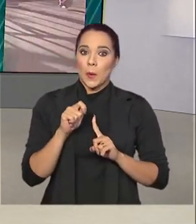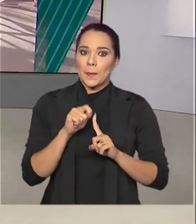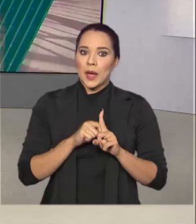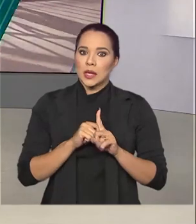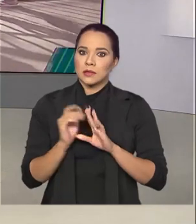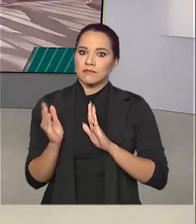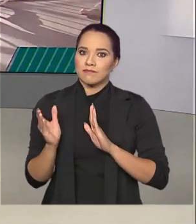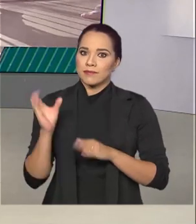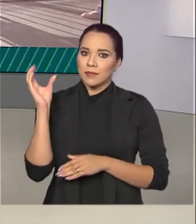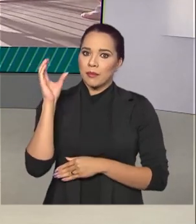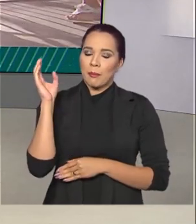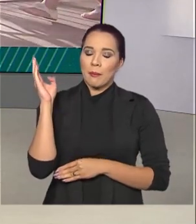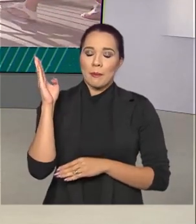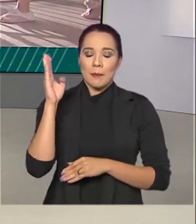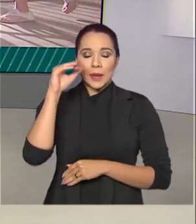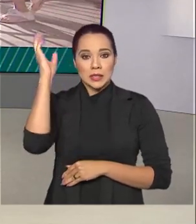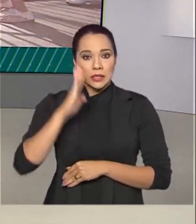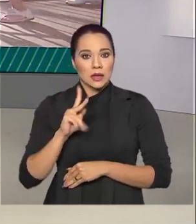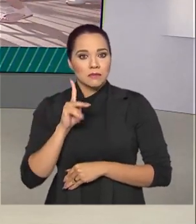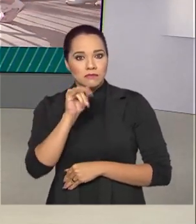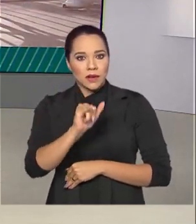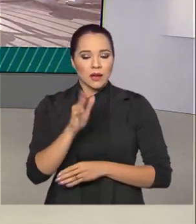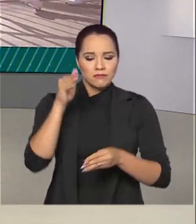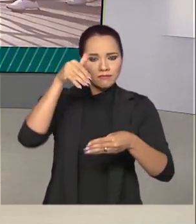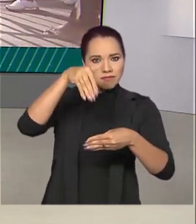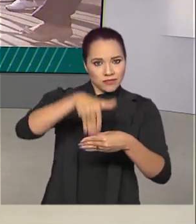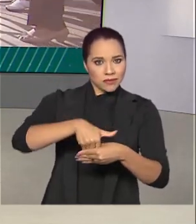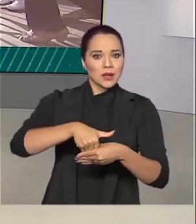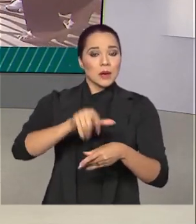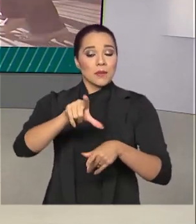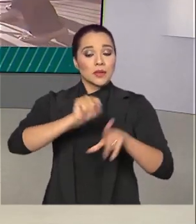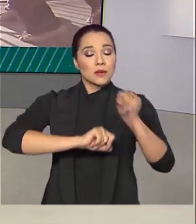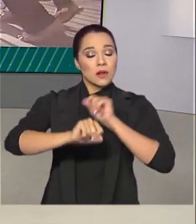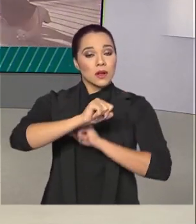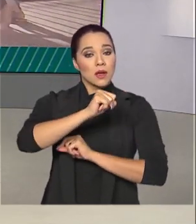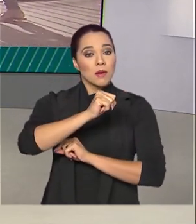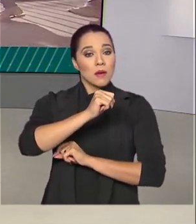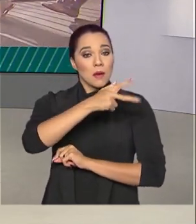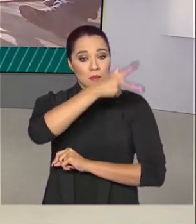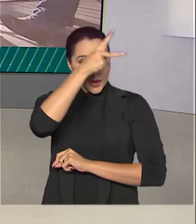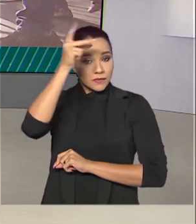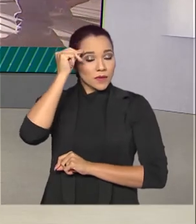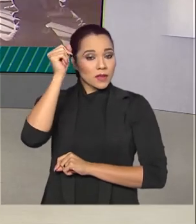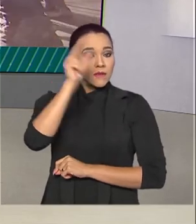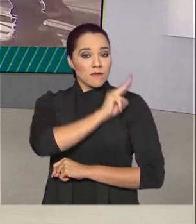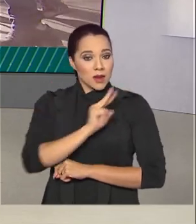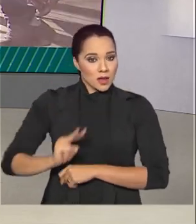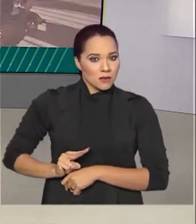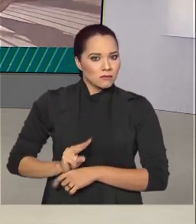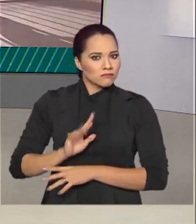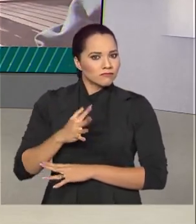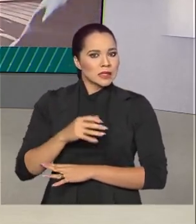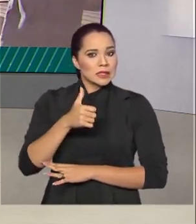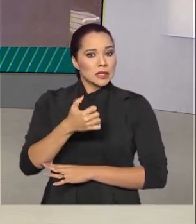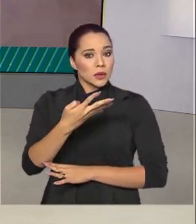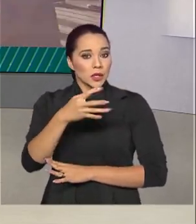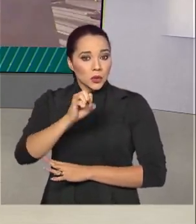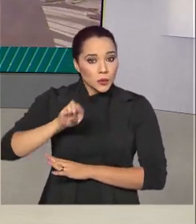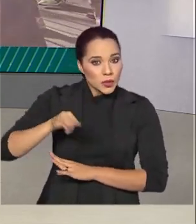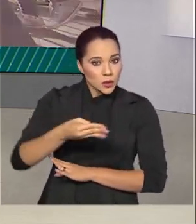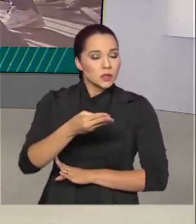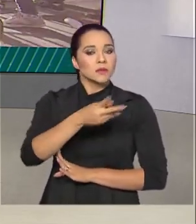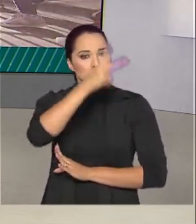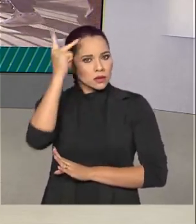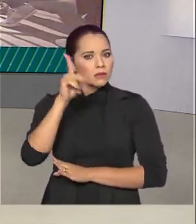os brasileiros vão às urnas para escolher prefeito e vereadores dos seus municípios. Quase 148 milhões de eleitores devem